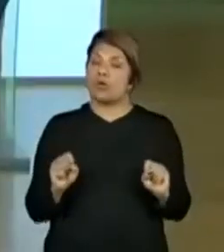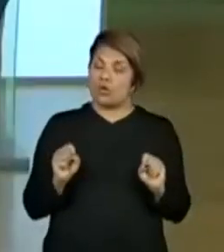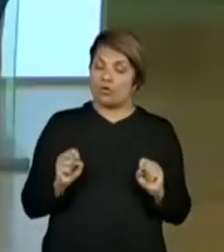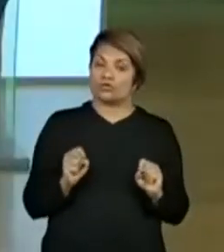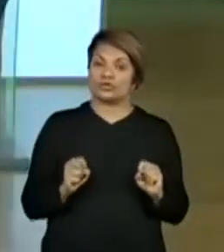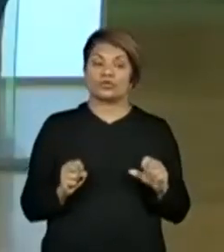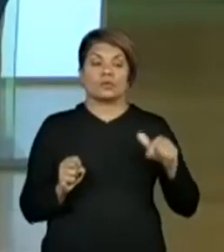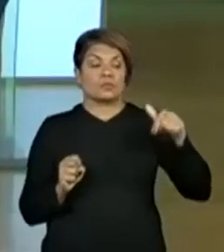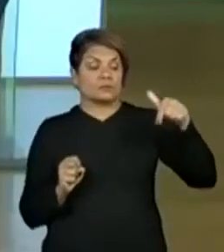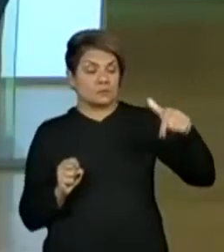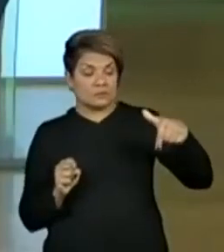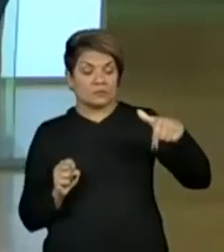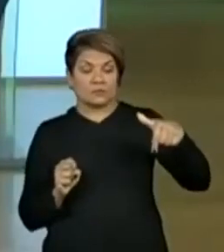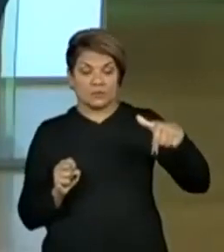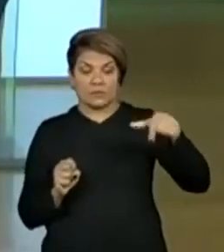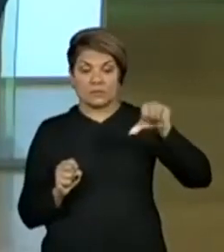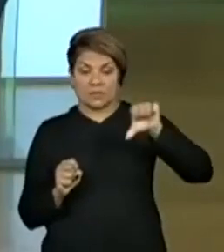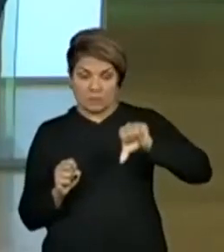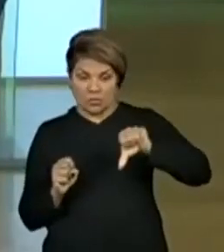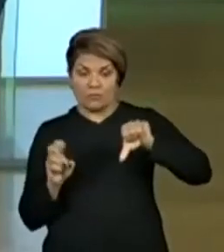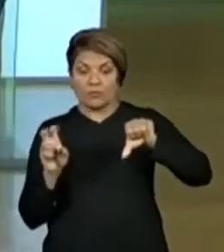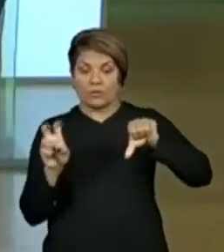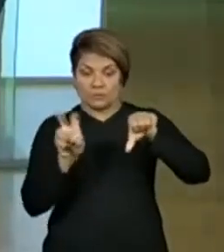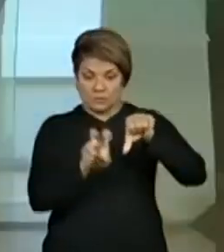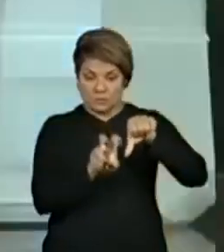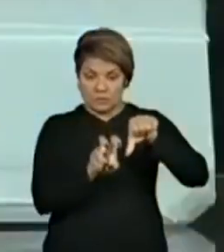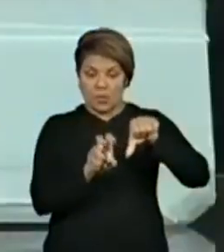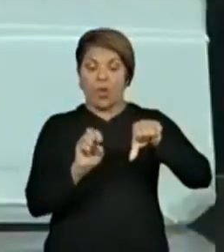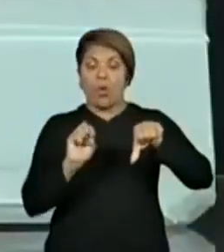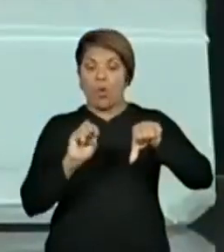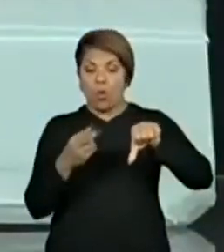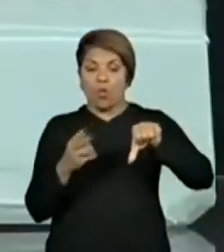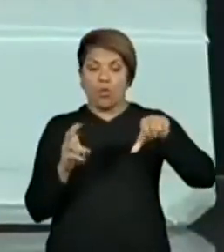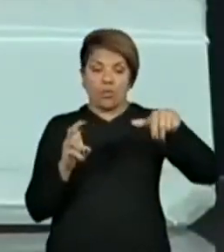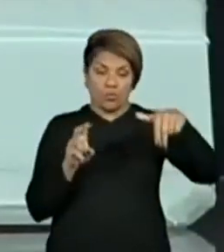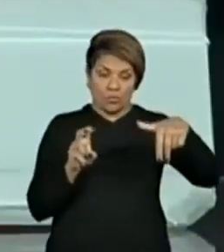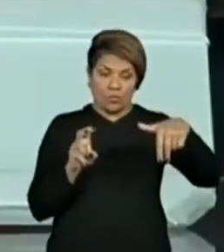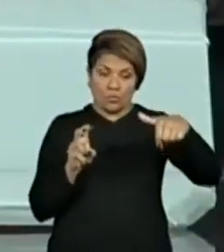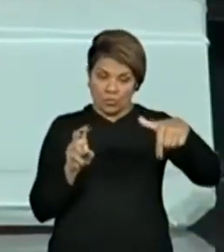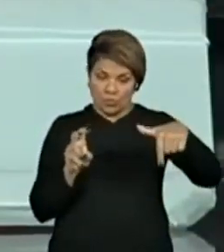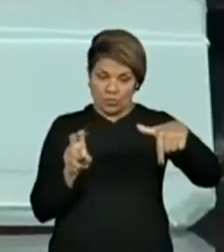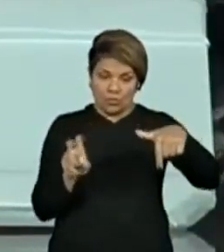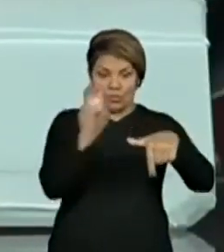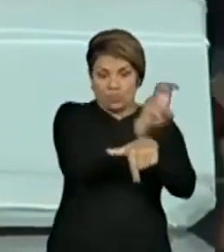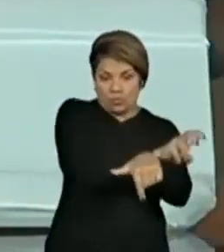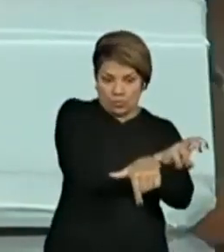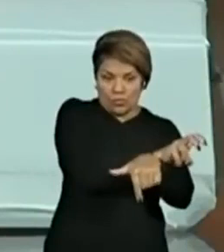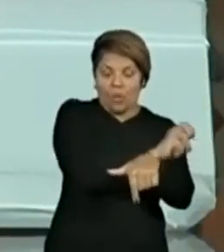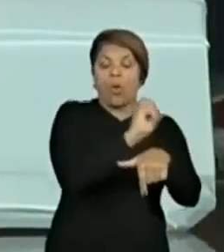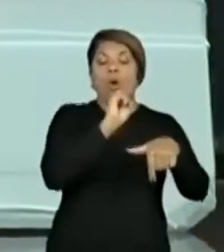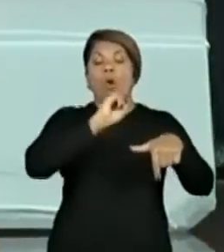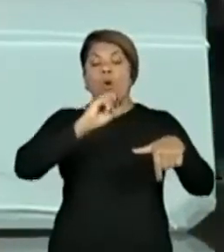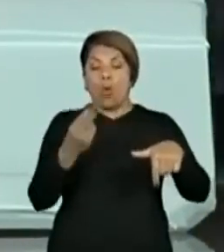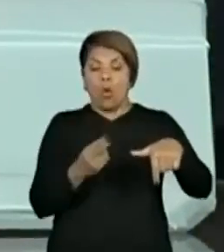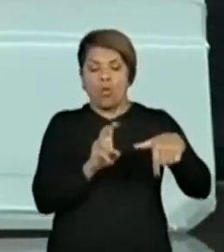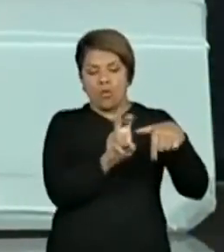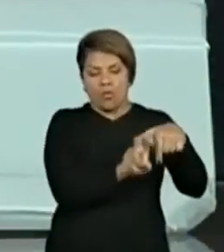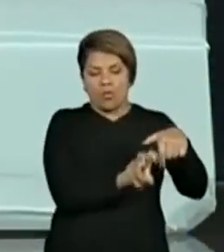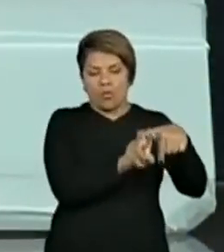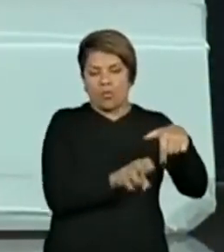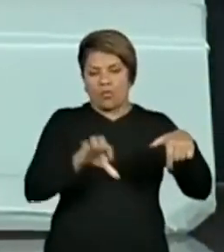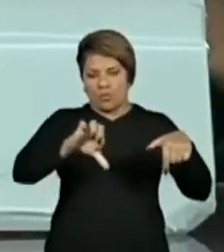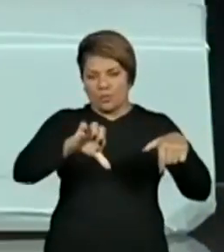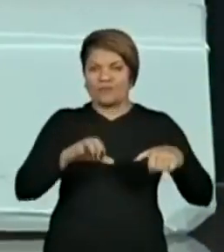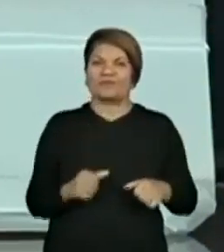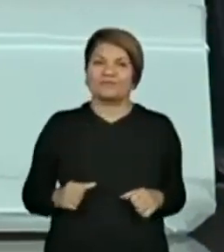começo, no meio e no final. Só não pode mudar a ordem do 79, né? Tá. Então, vamos lá. Vamos colocar o algarismo